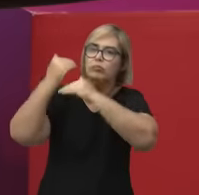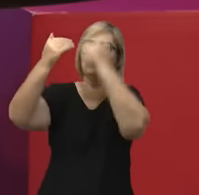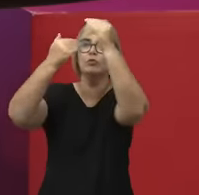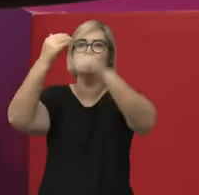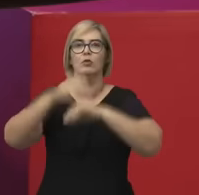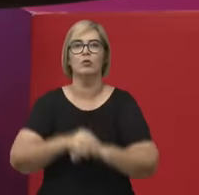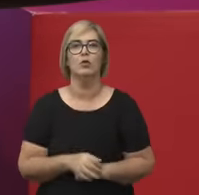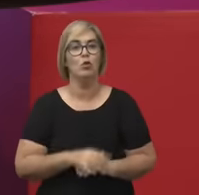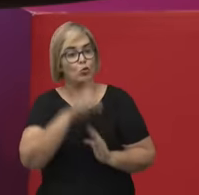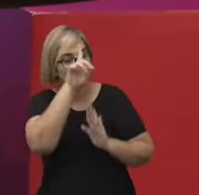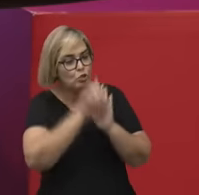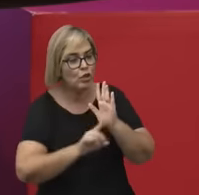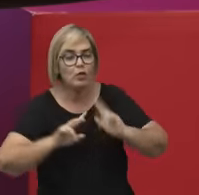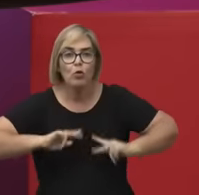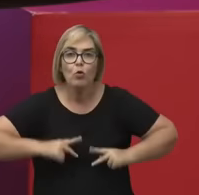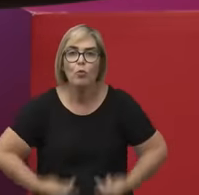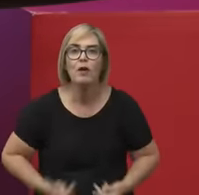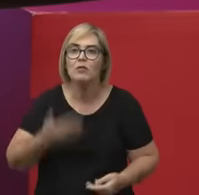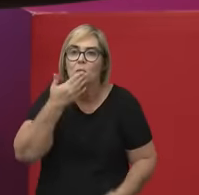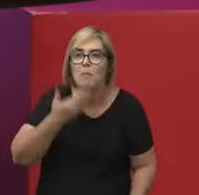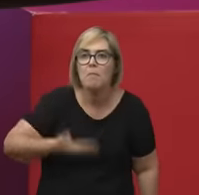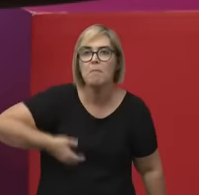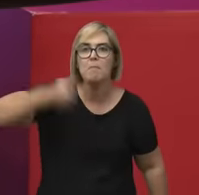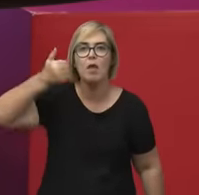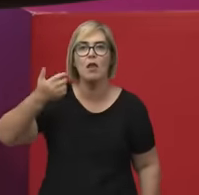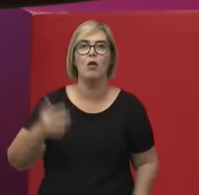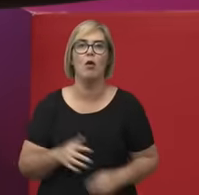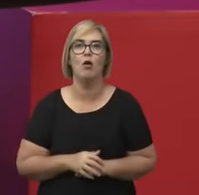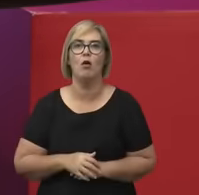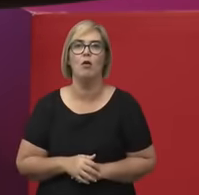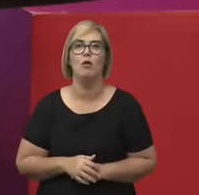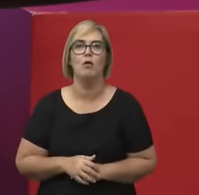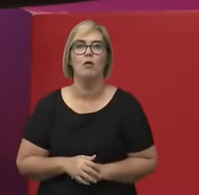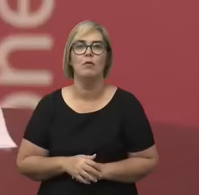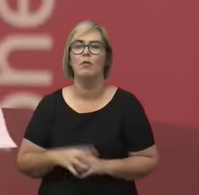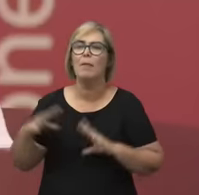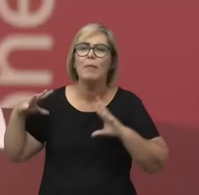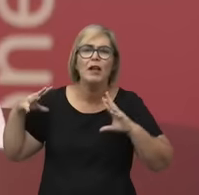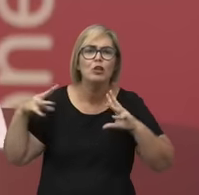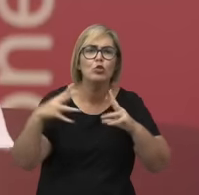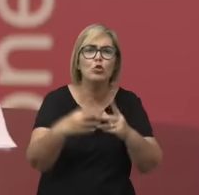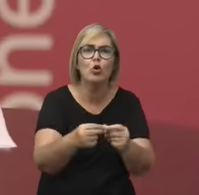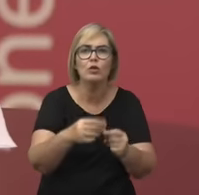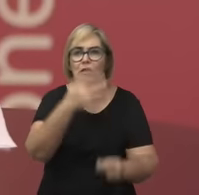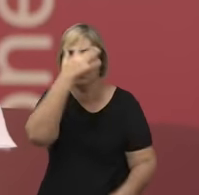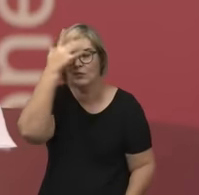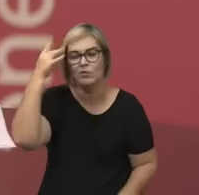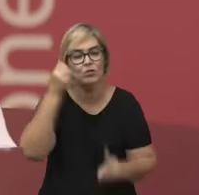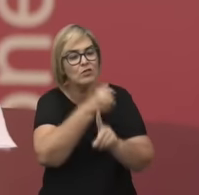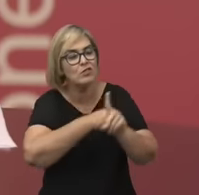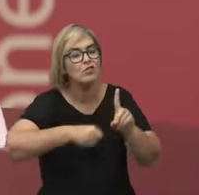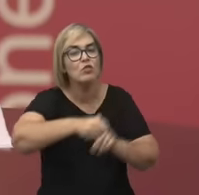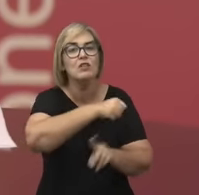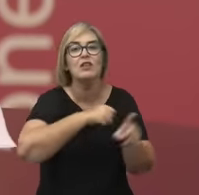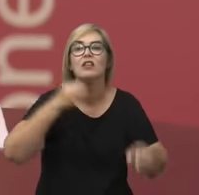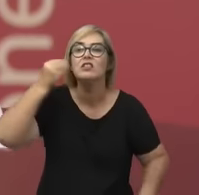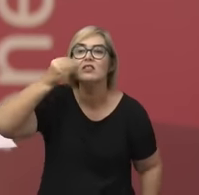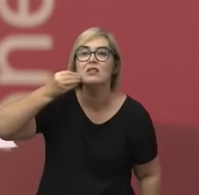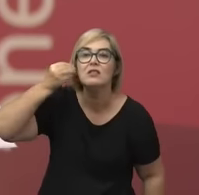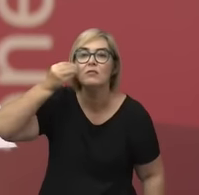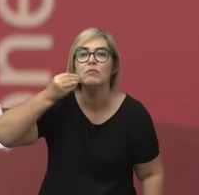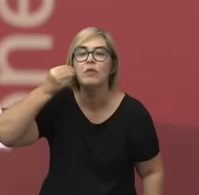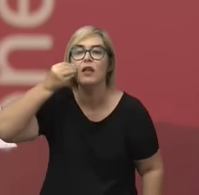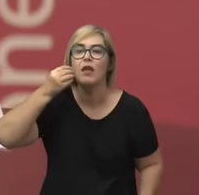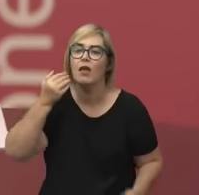garantia dos direitos humanos, é uma condição para que toda e qualquer experiência da nossa vida em sociedade se faça de